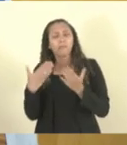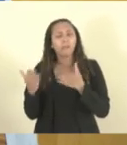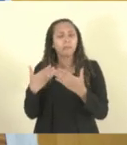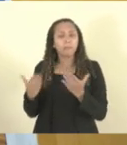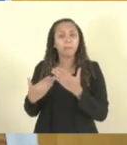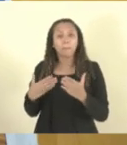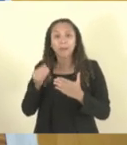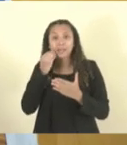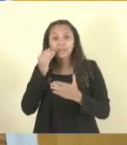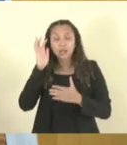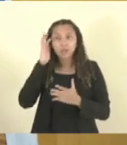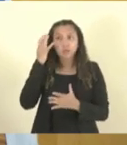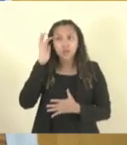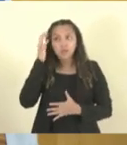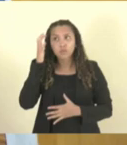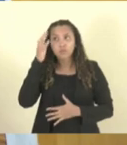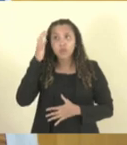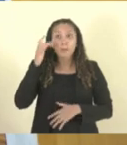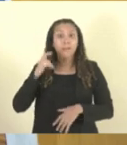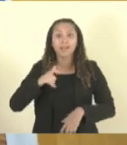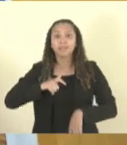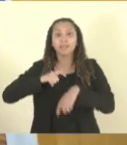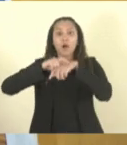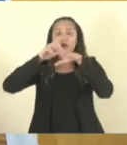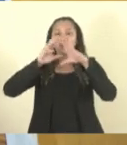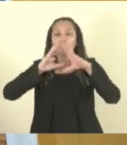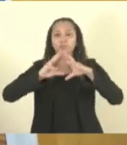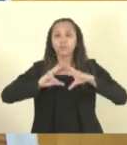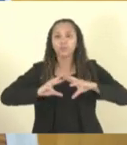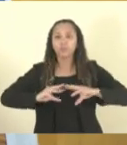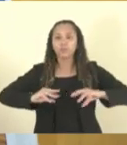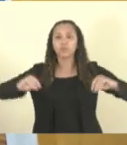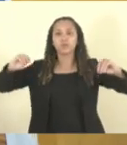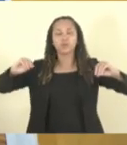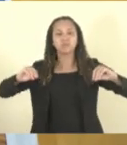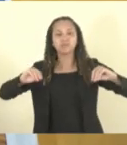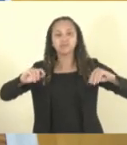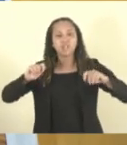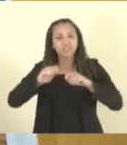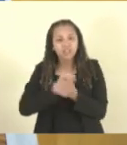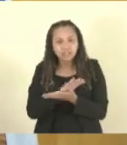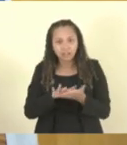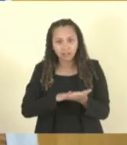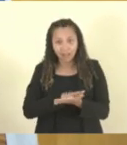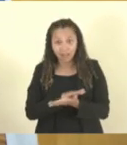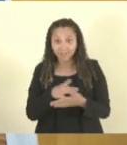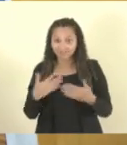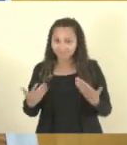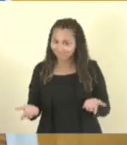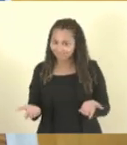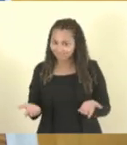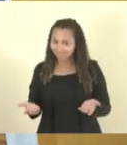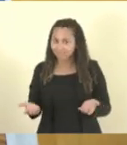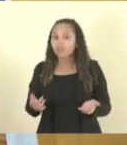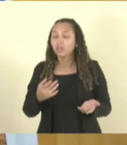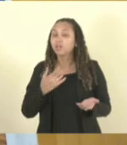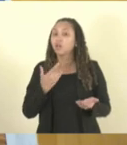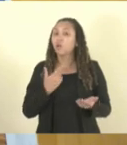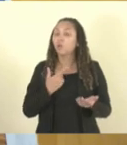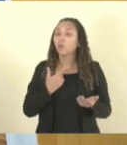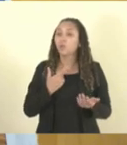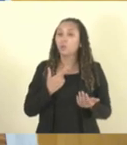que isso passou aquele calor dos acontecimentos também o poder público ele parou de falar no assunto.